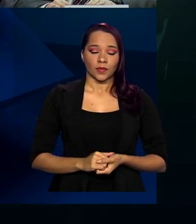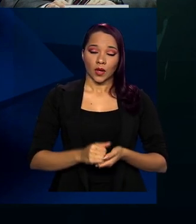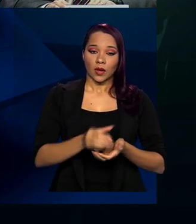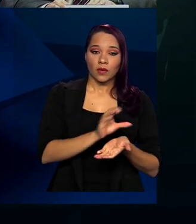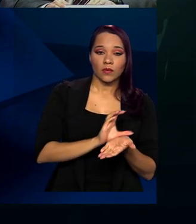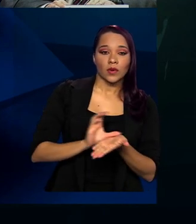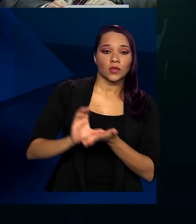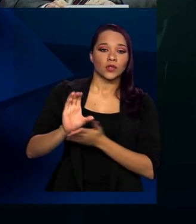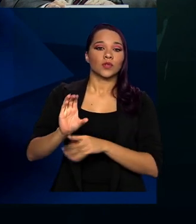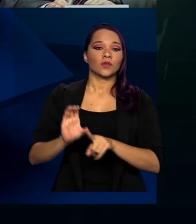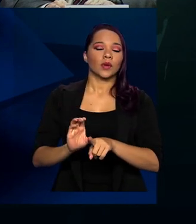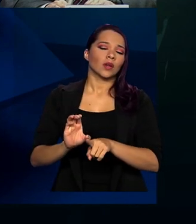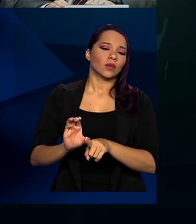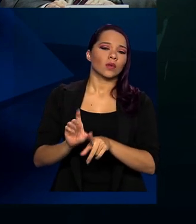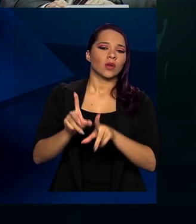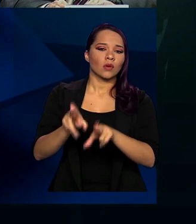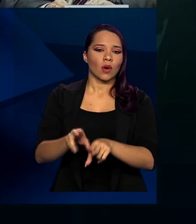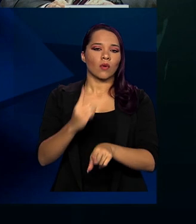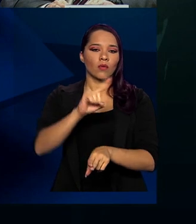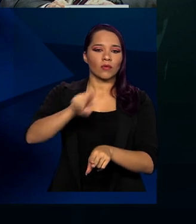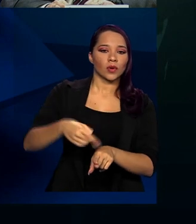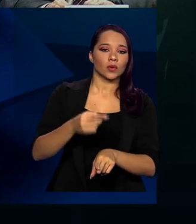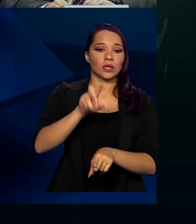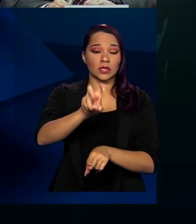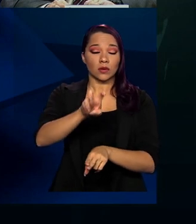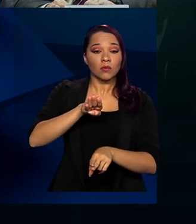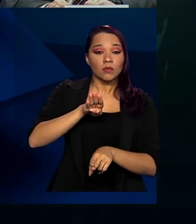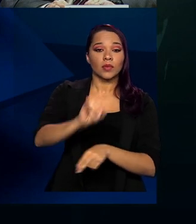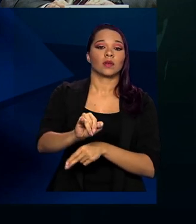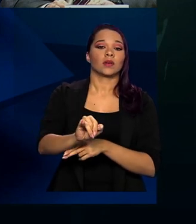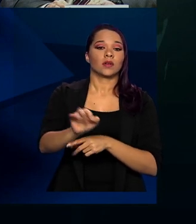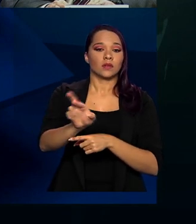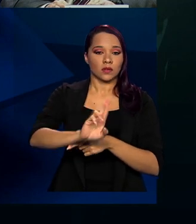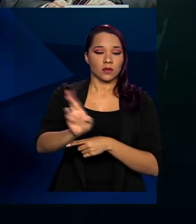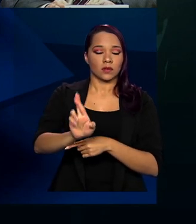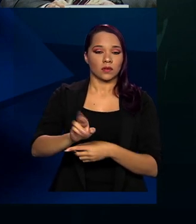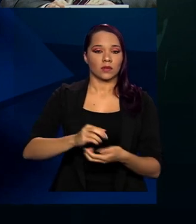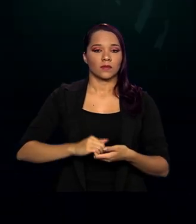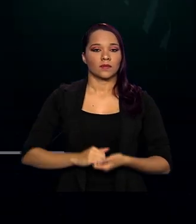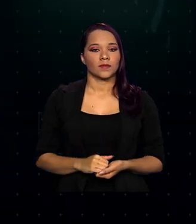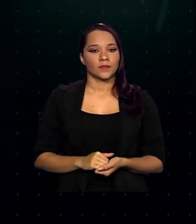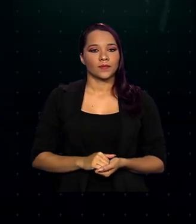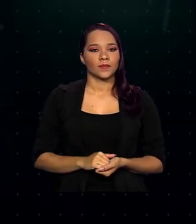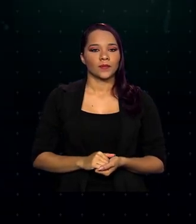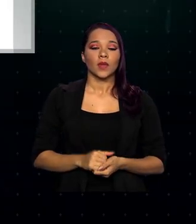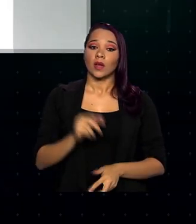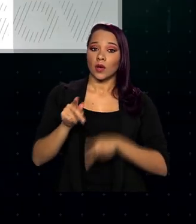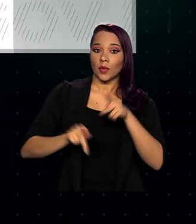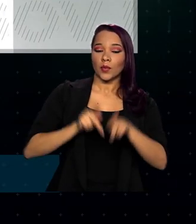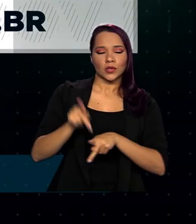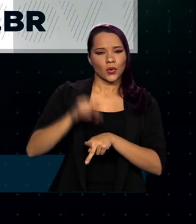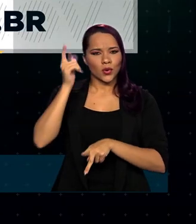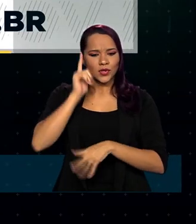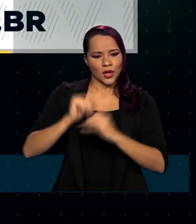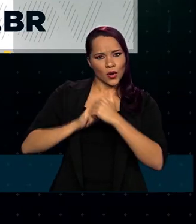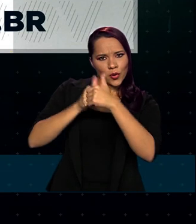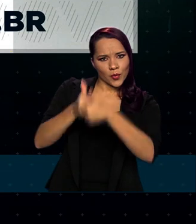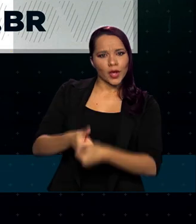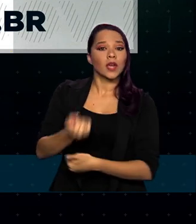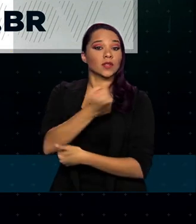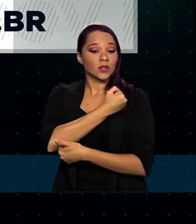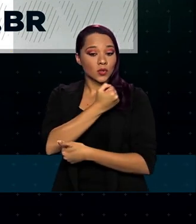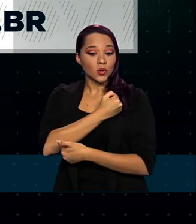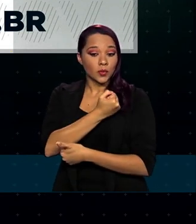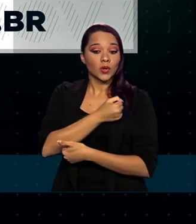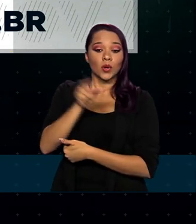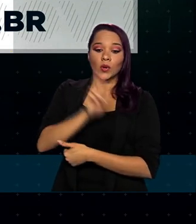Investimento equivalente a 1,5 bilhão de reais. E a população pode acompanhar esses números